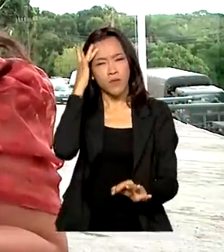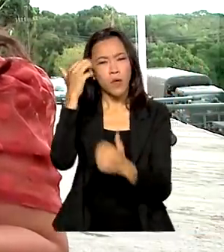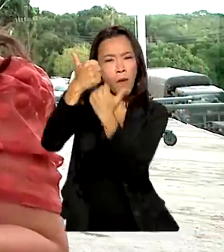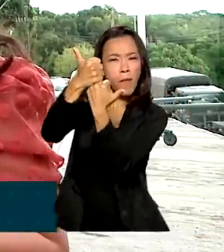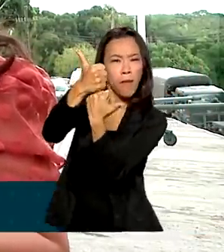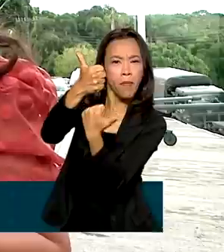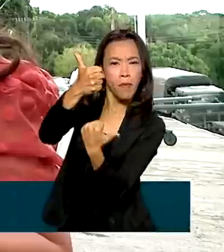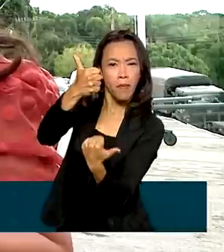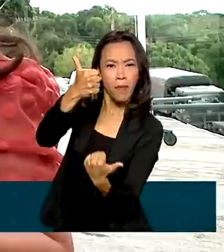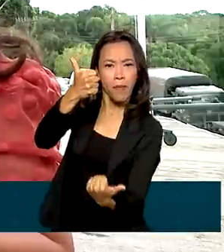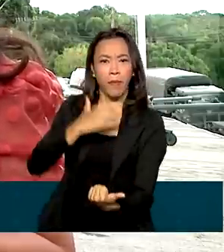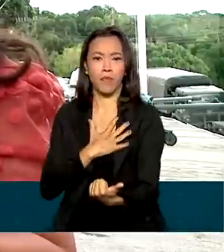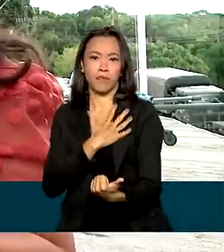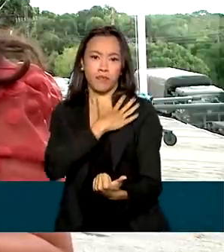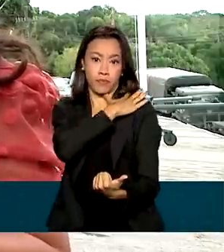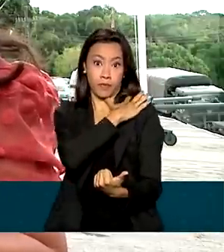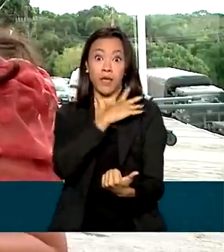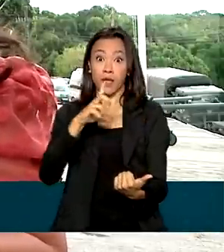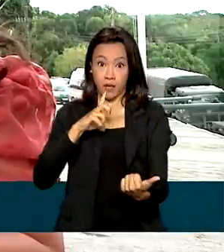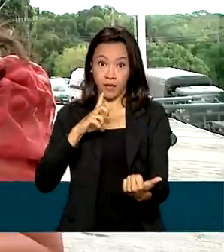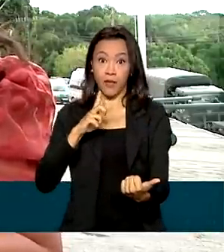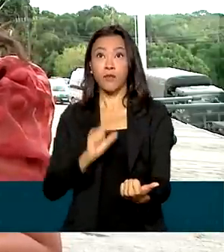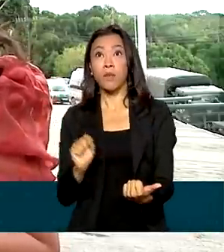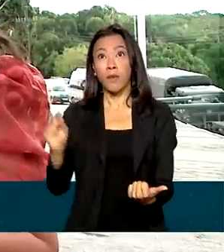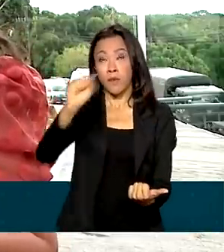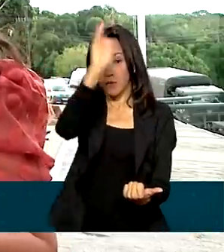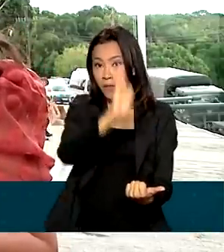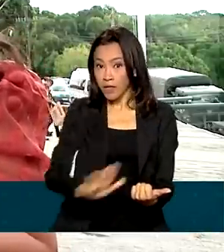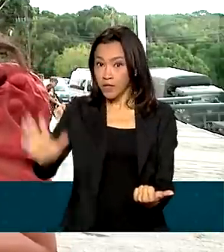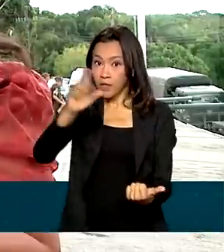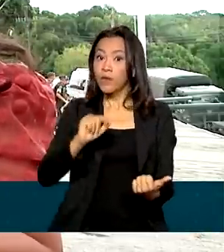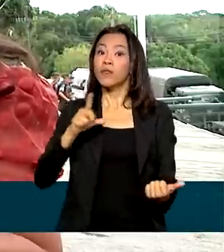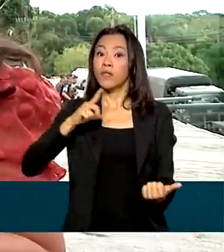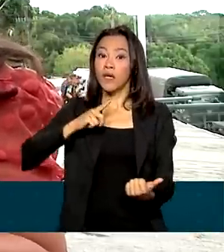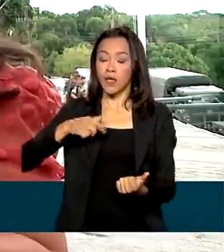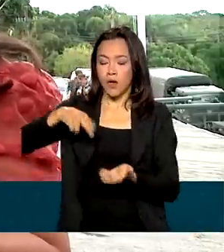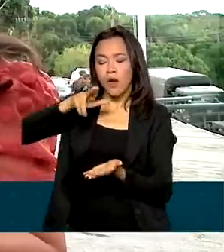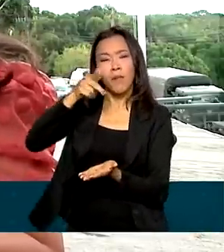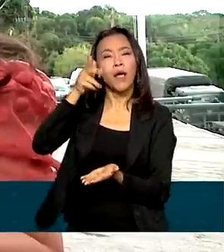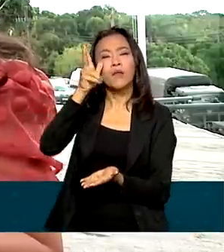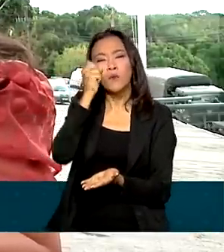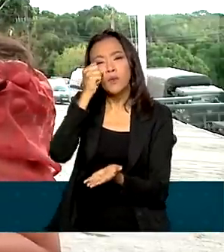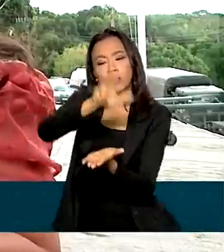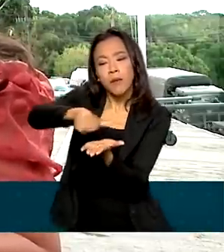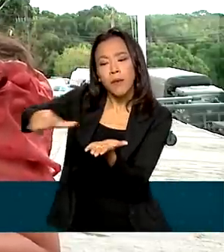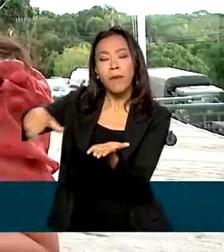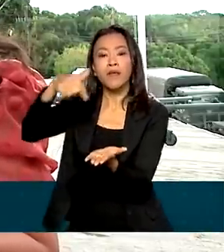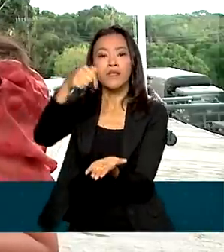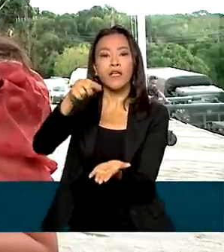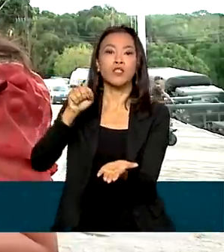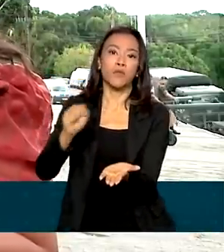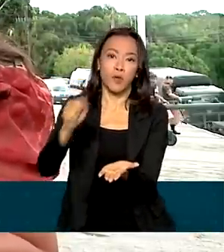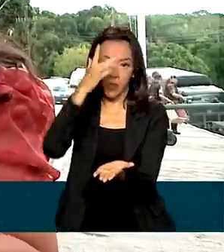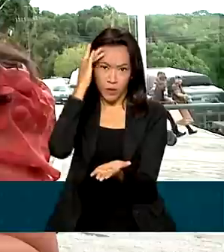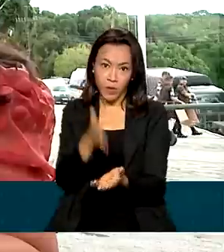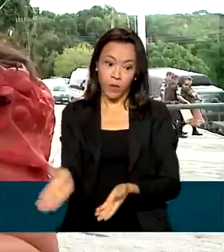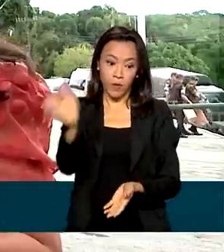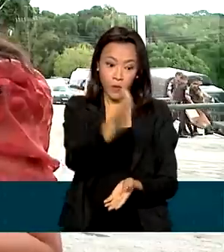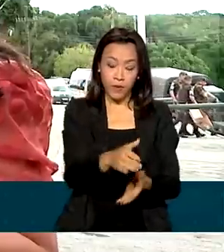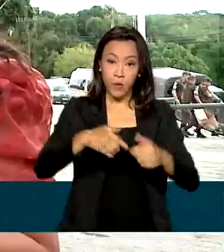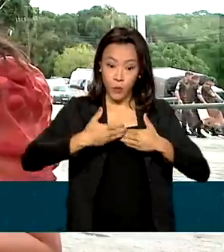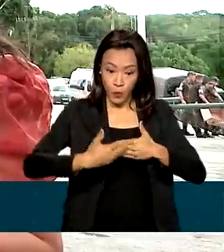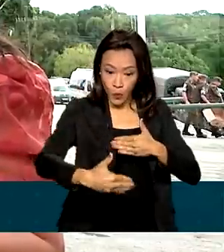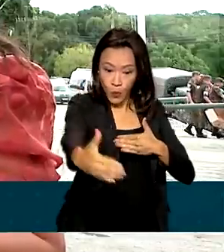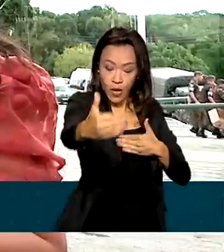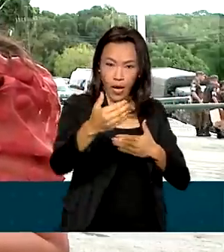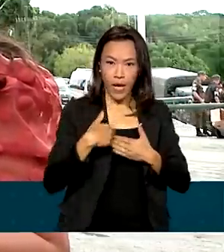vários locais do país. Além do alojamento para 7 mil pessoas, o local vai contar com Vila Olímpica e Campo de Tiro,